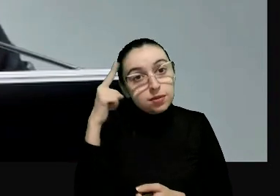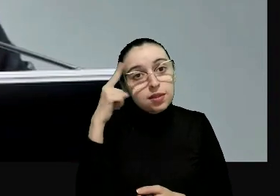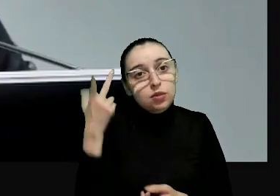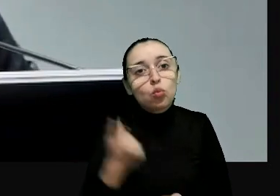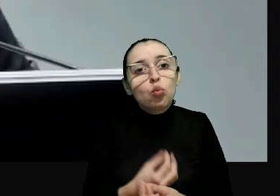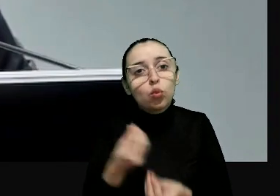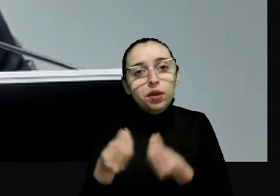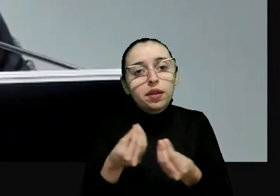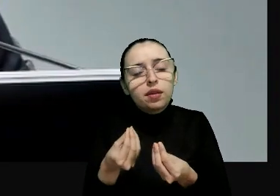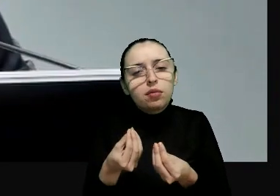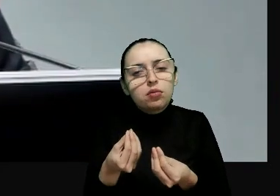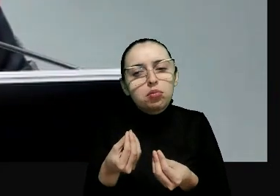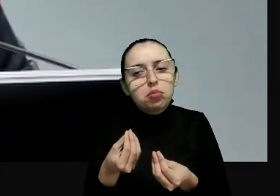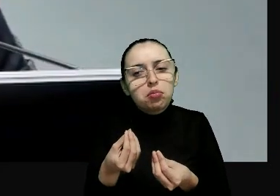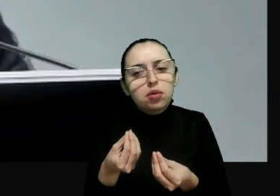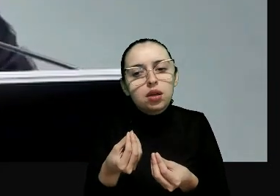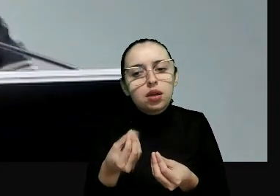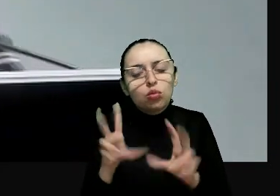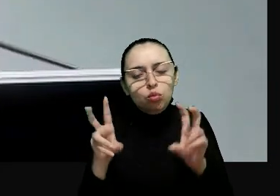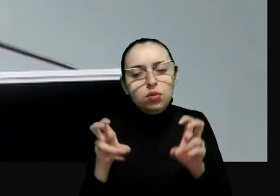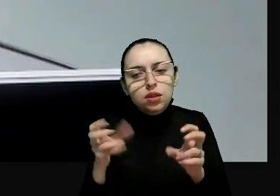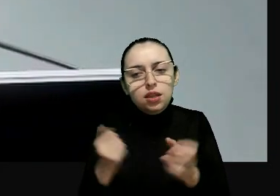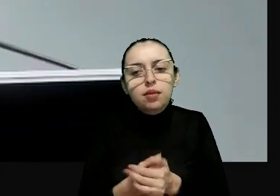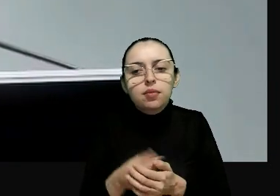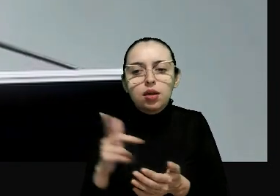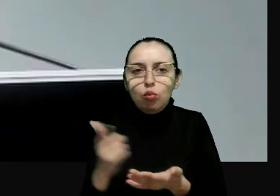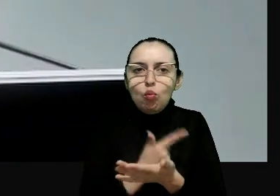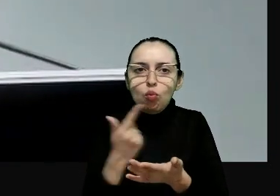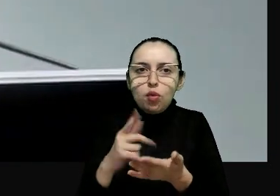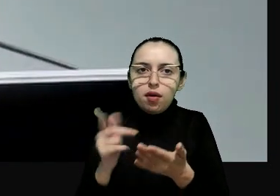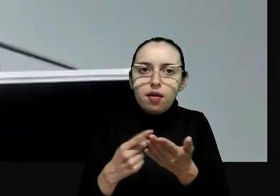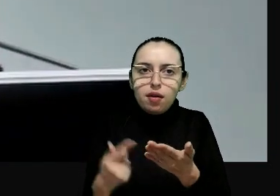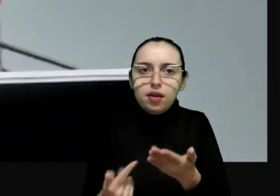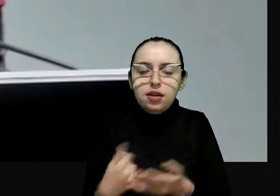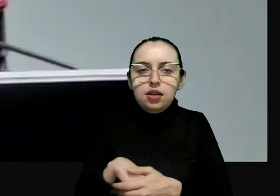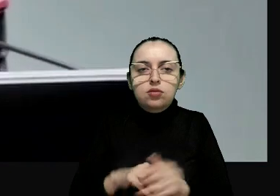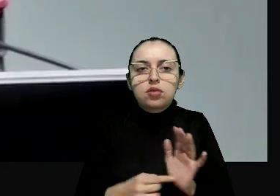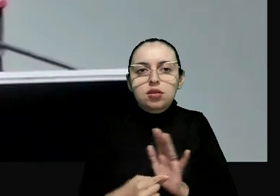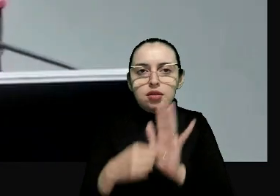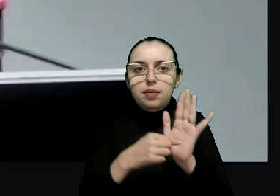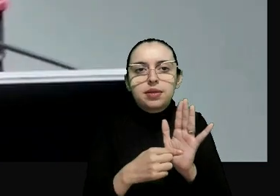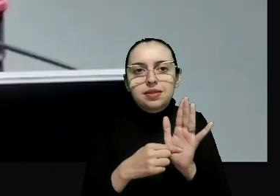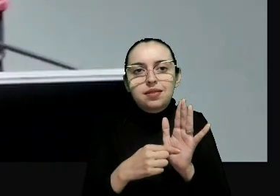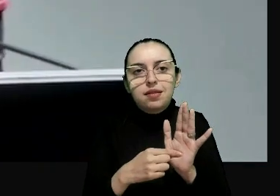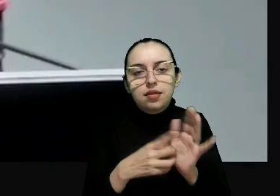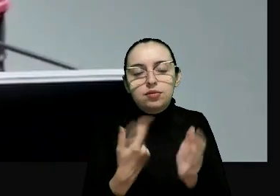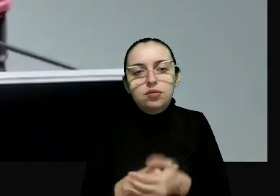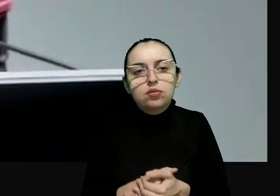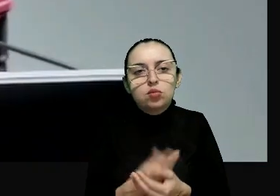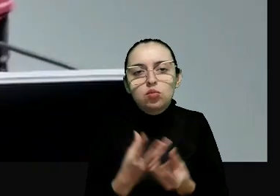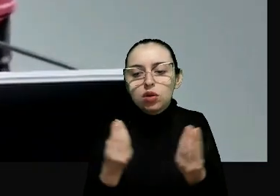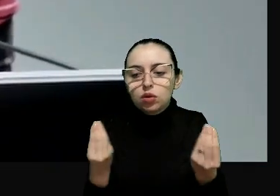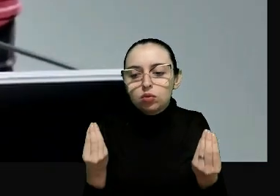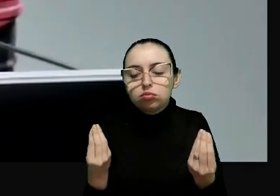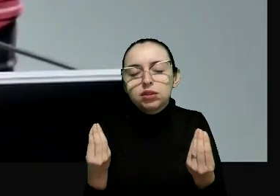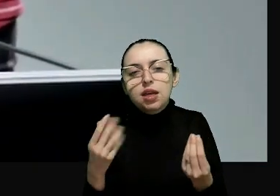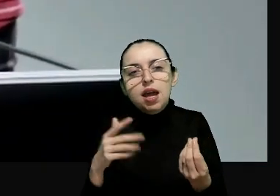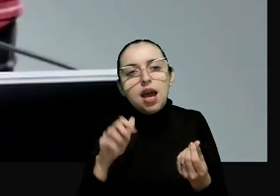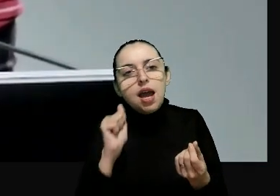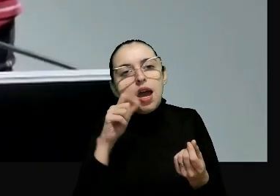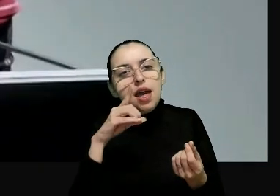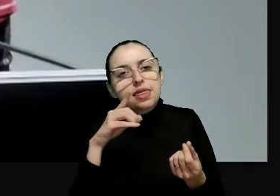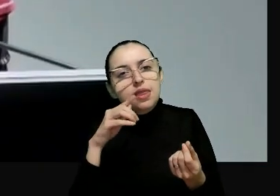esta é a ideia. E o que eu reparo aqui com esses cadernos da jurisprudência do STF que nós estamos impulsionando? Muitas